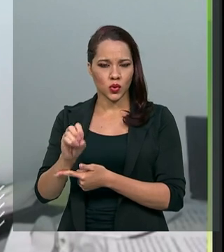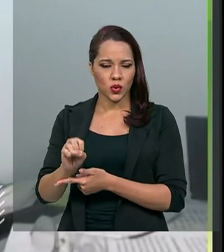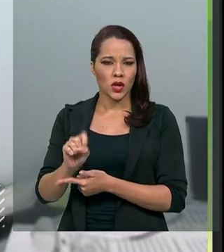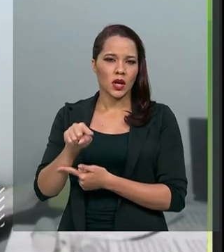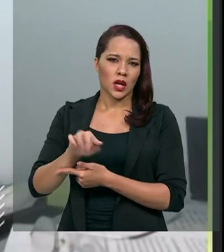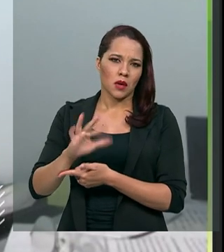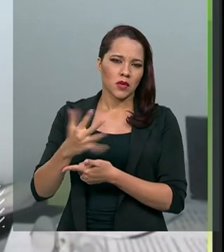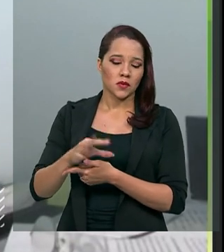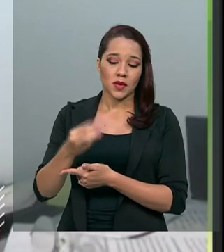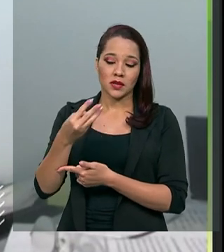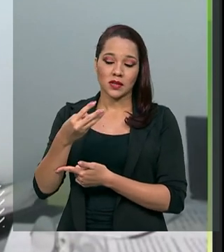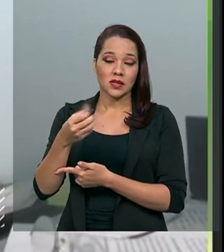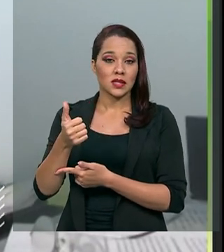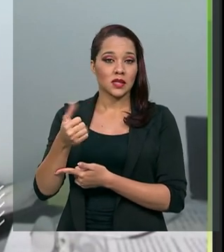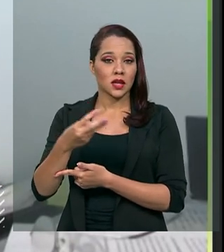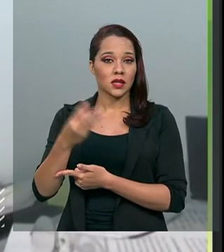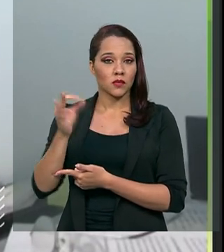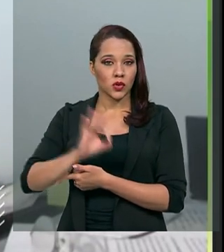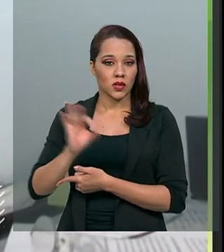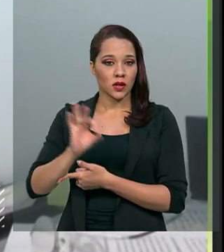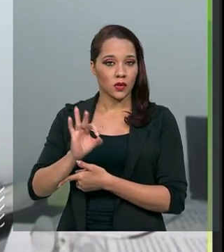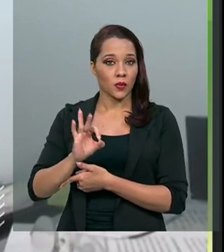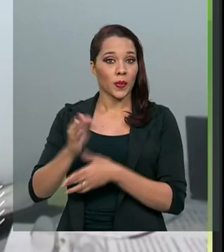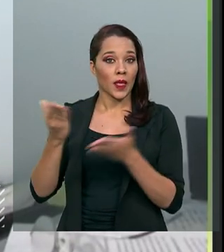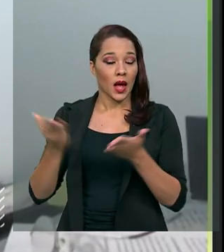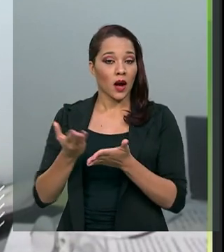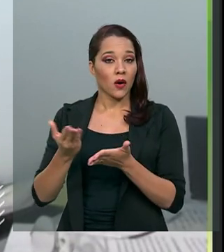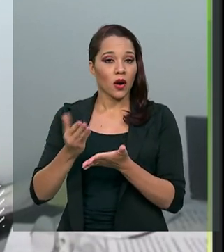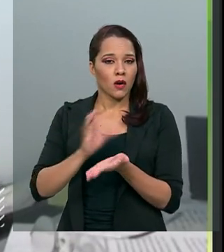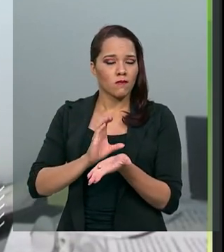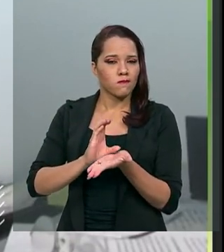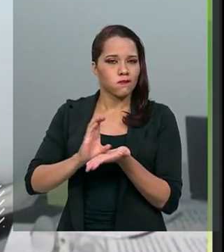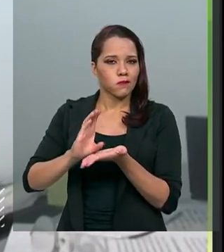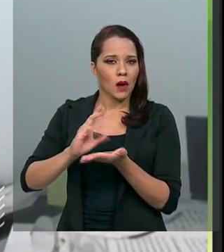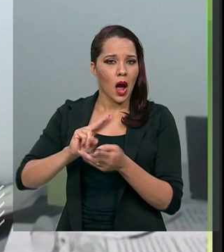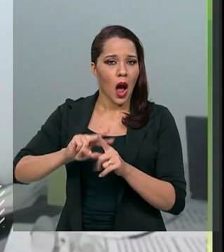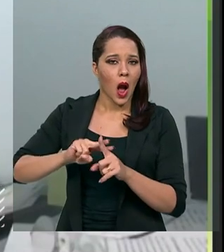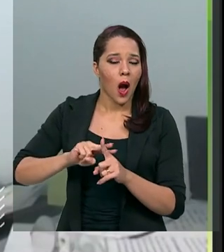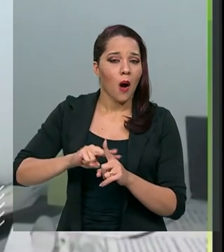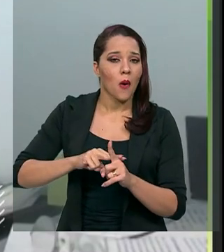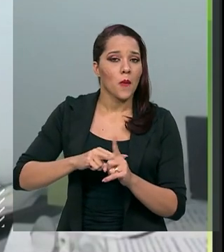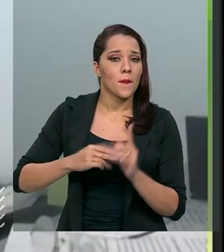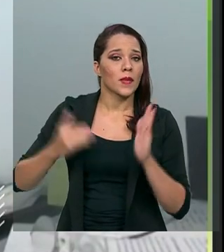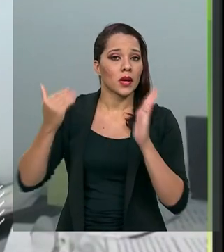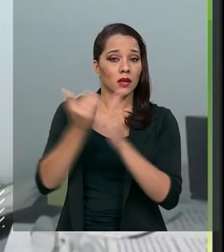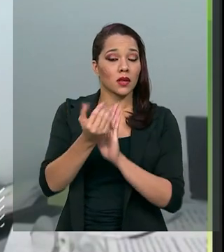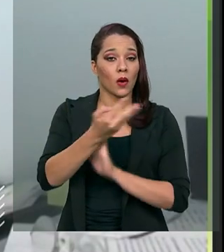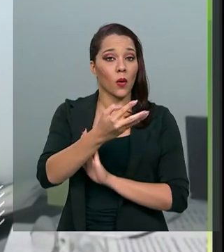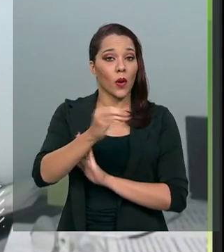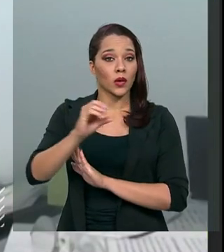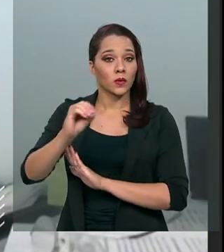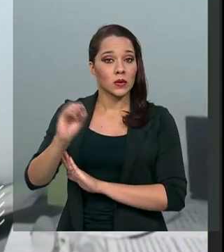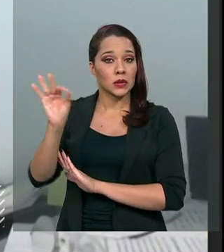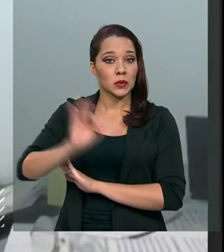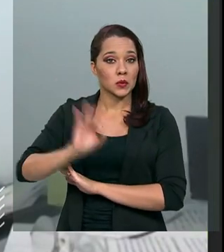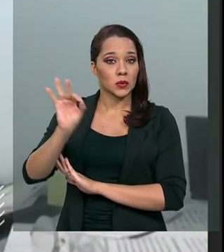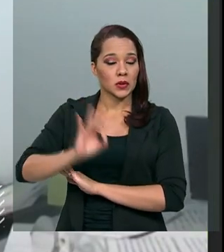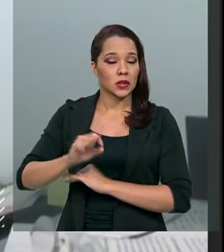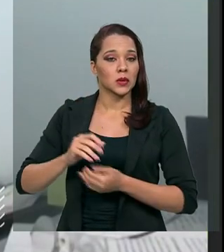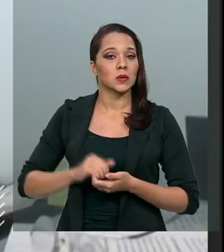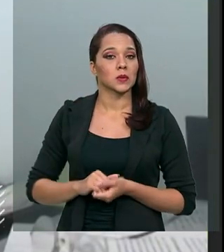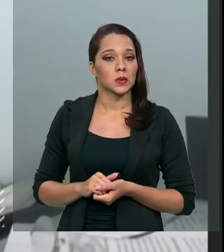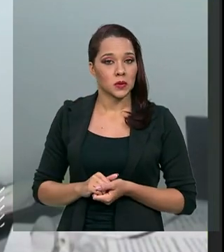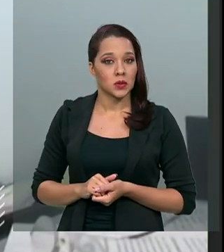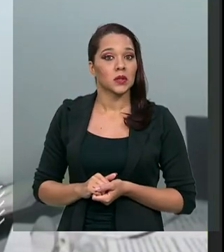de 3%, está sendo onerado com um aumento de 400%. Isso que a vai